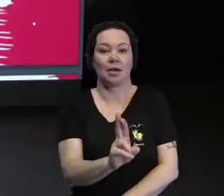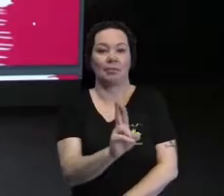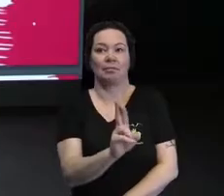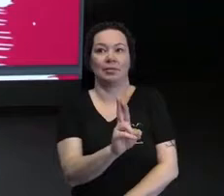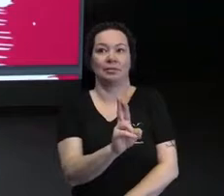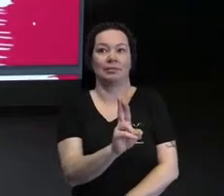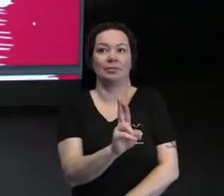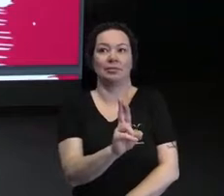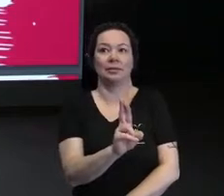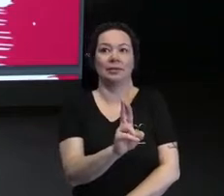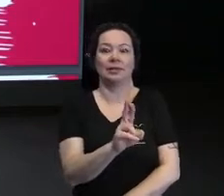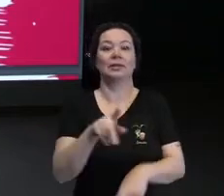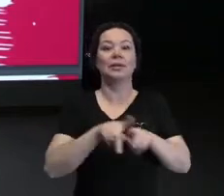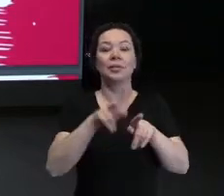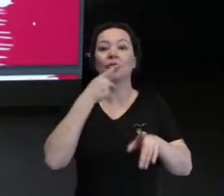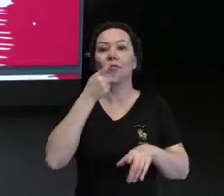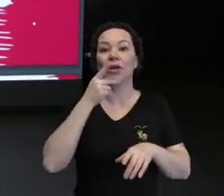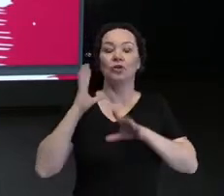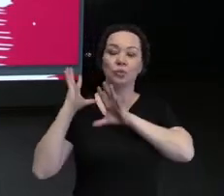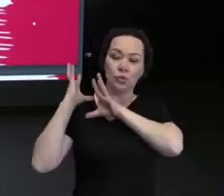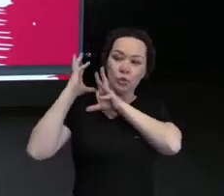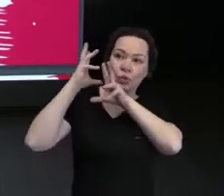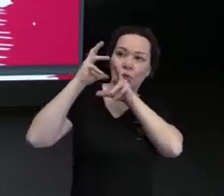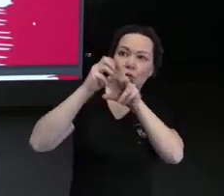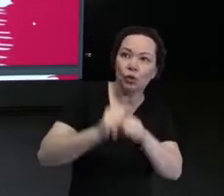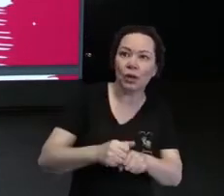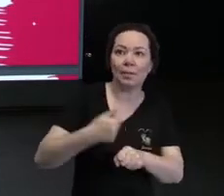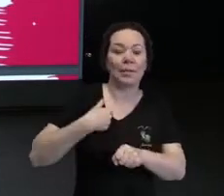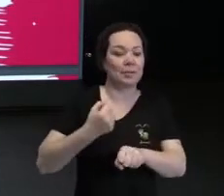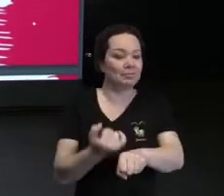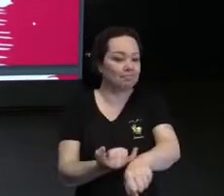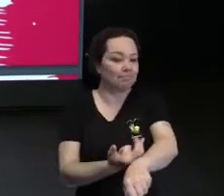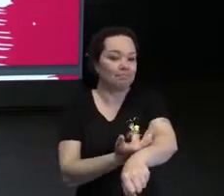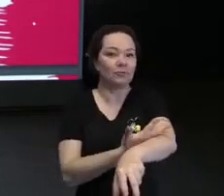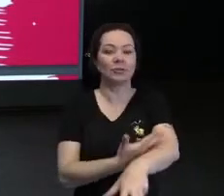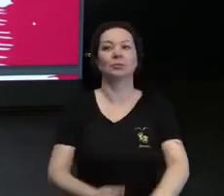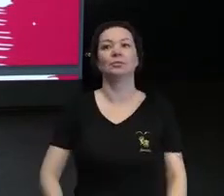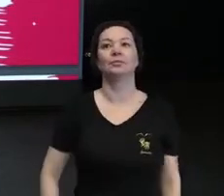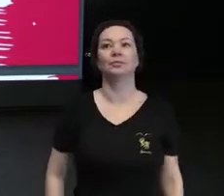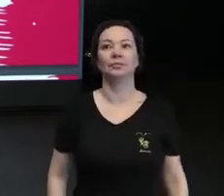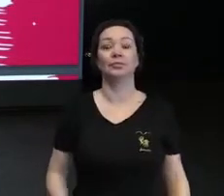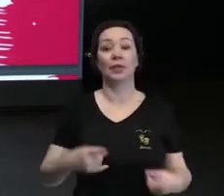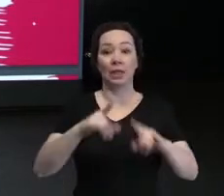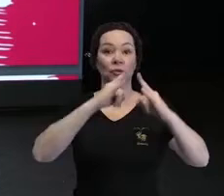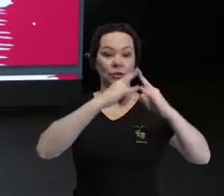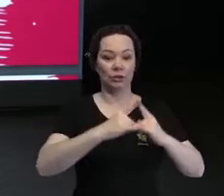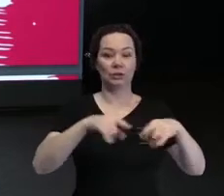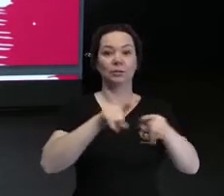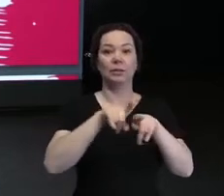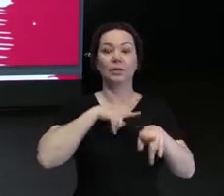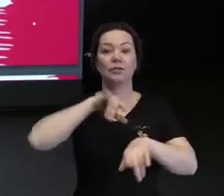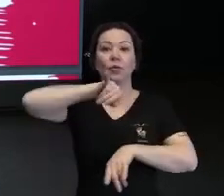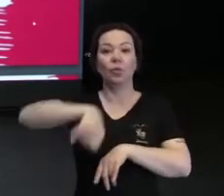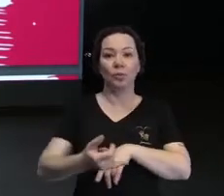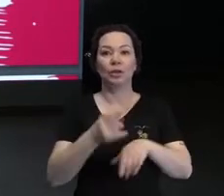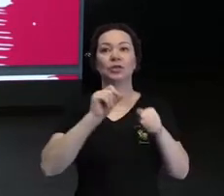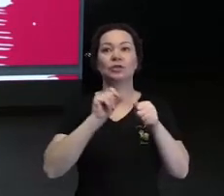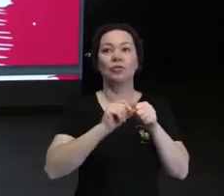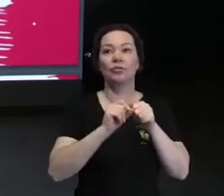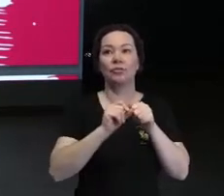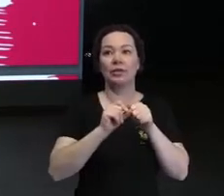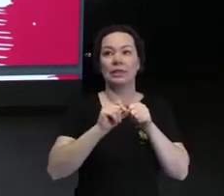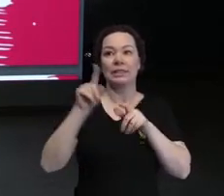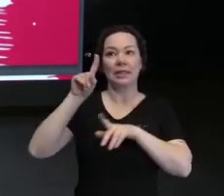estou falando de uma história que, para mim, me arrepia. E lá a gente teve a oportunidade de fazer esse material.